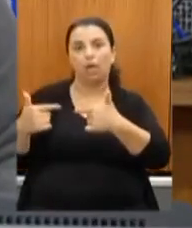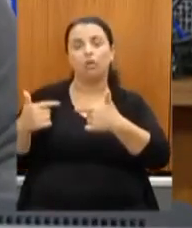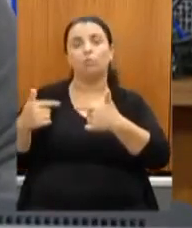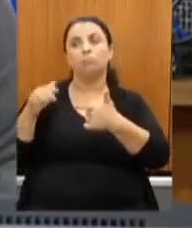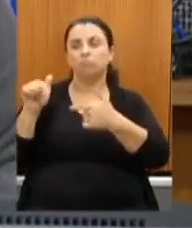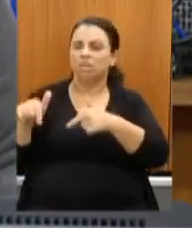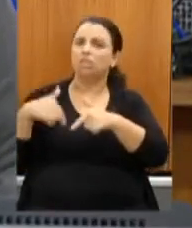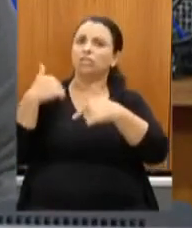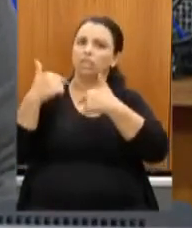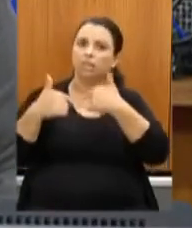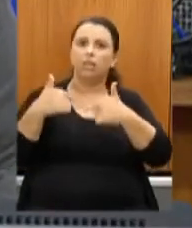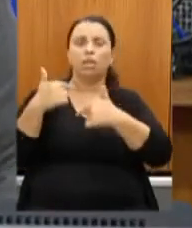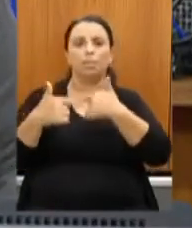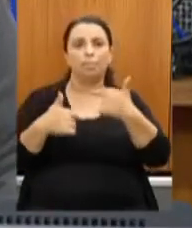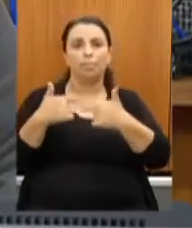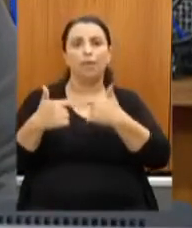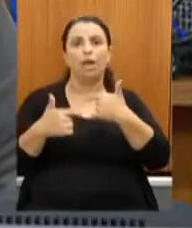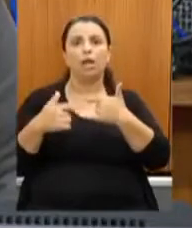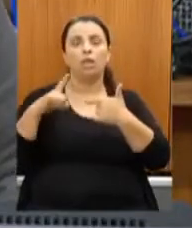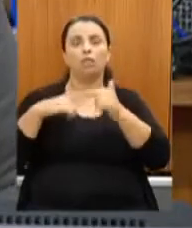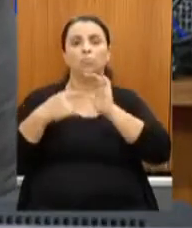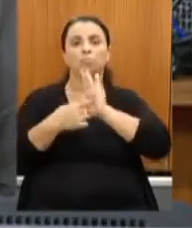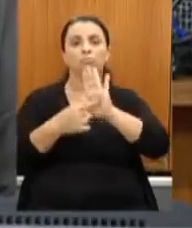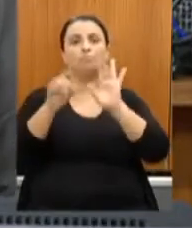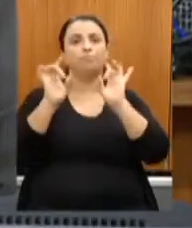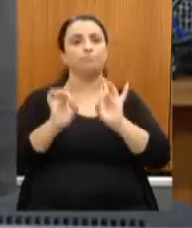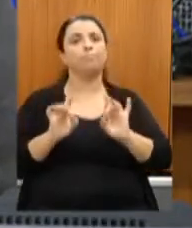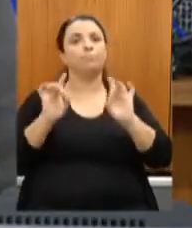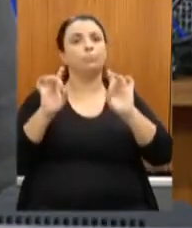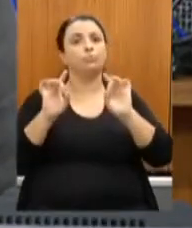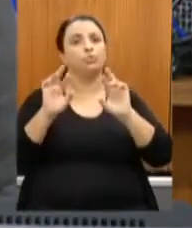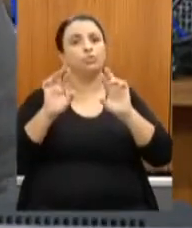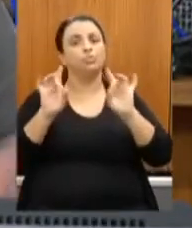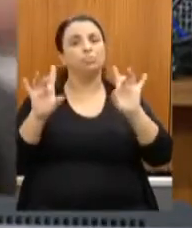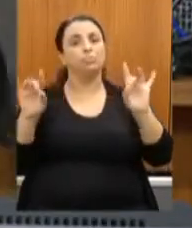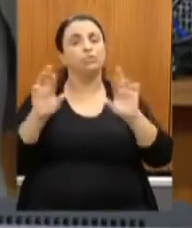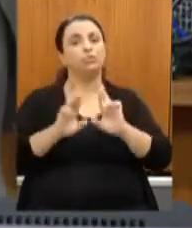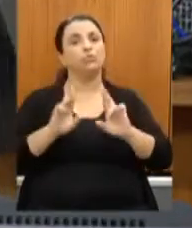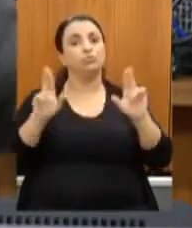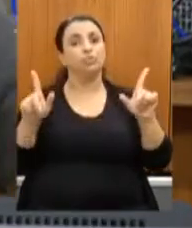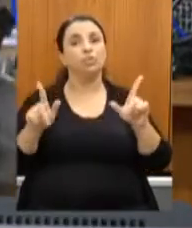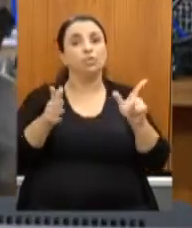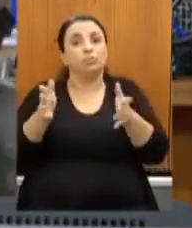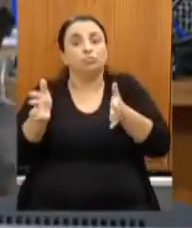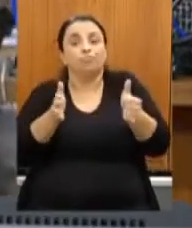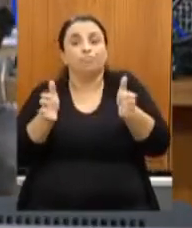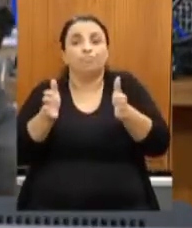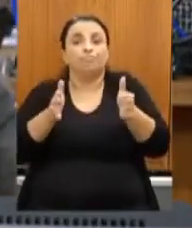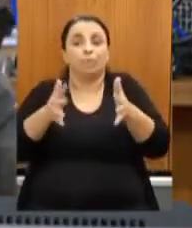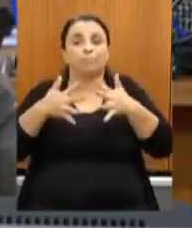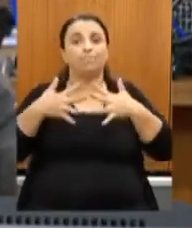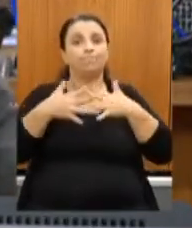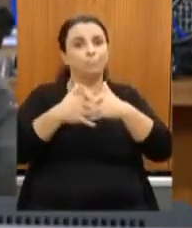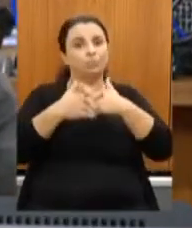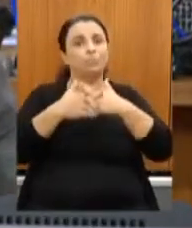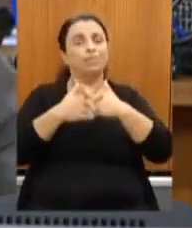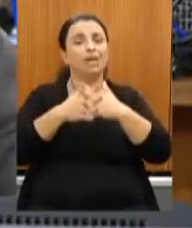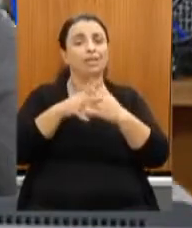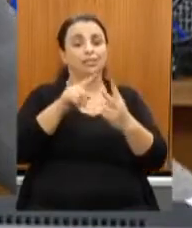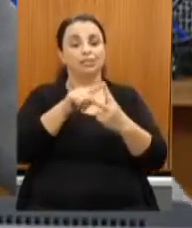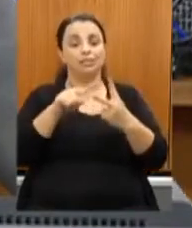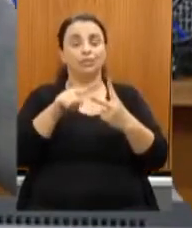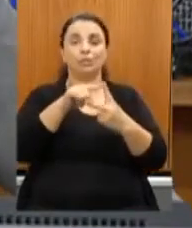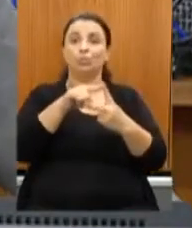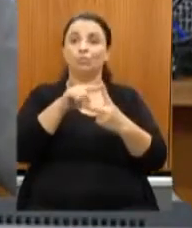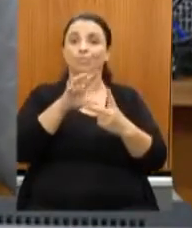que tem se destacado no momento mais complicado dos dois setores, talvez, na história